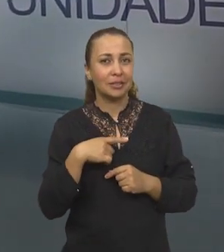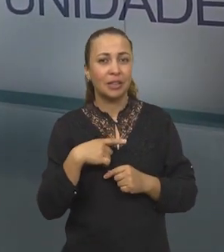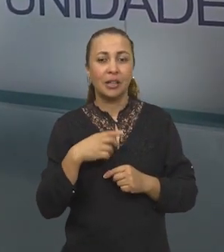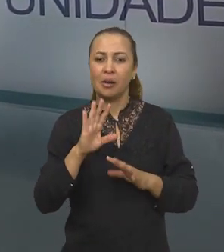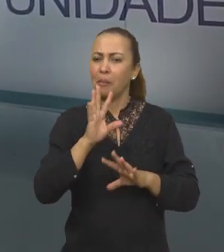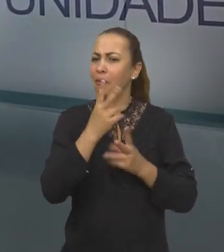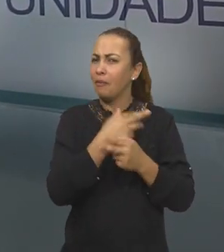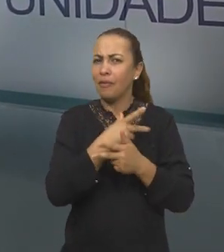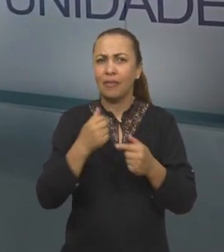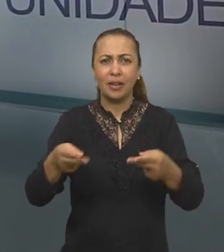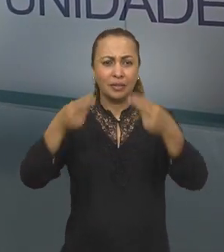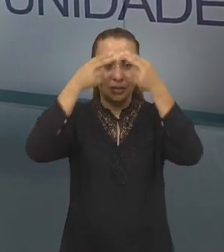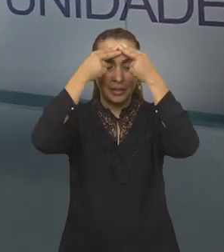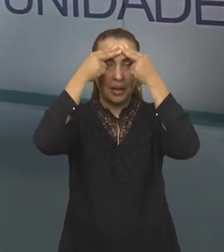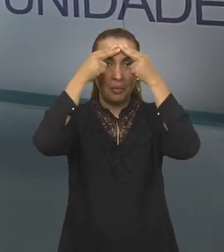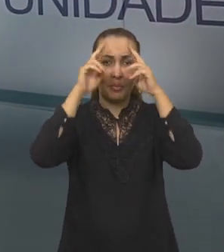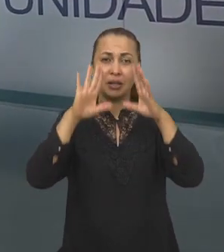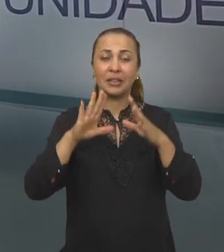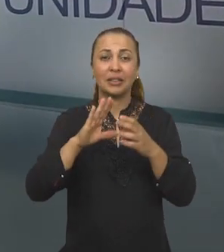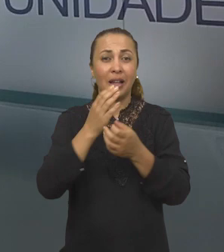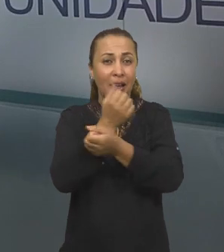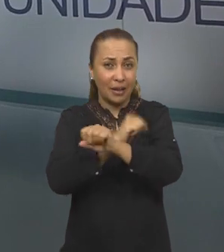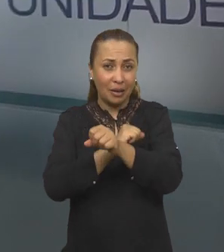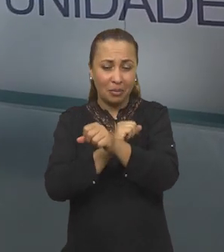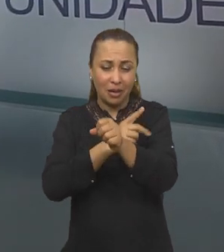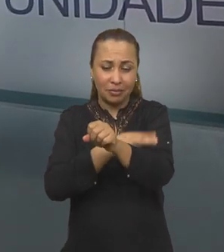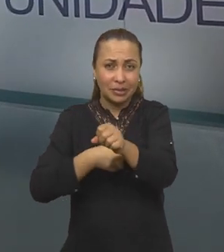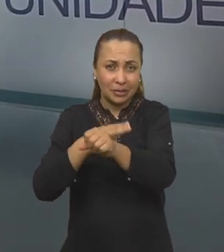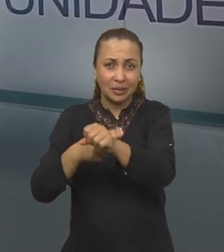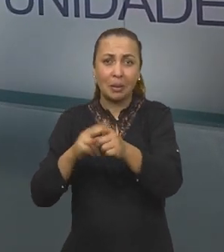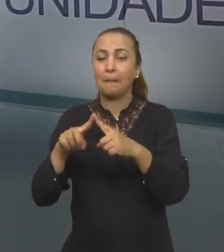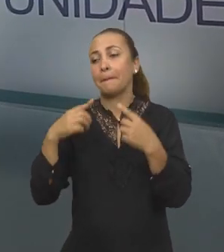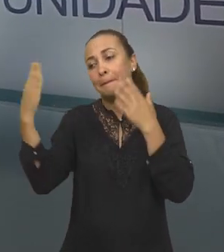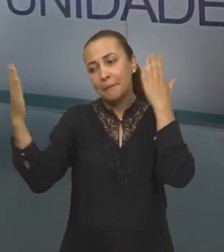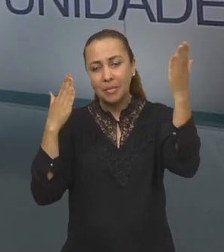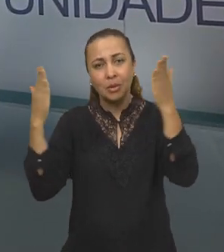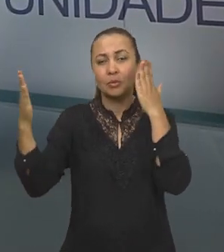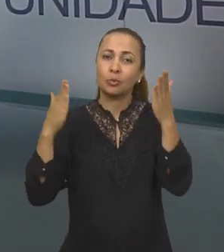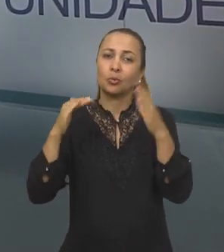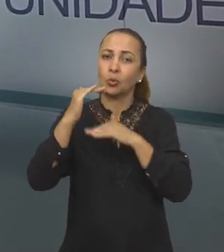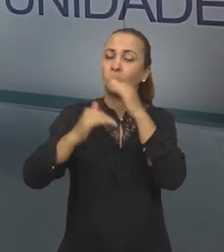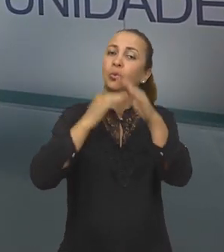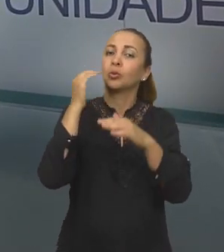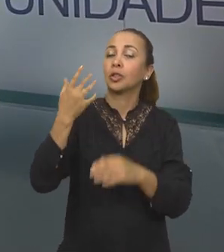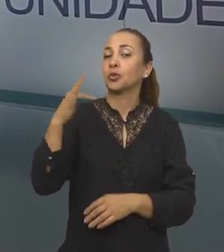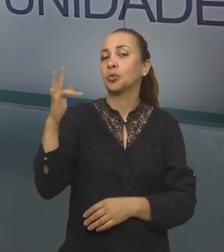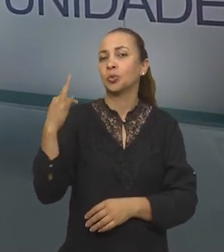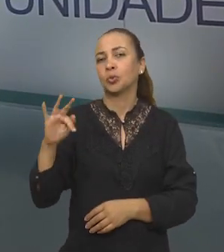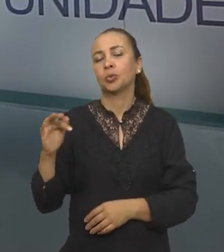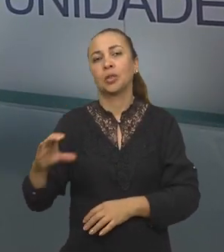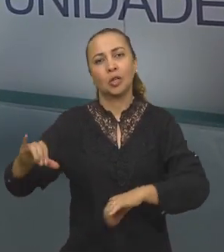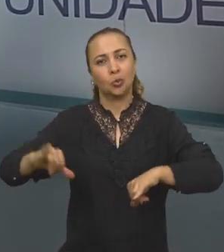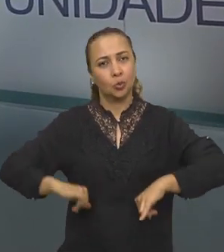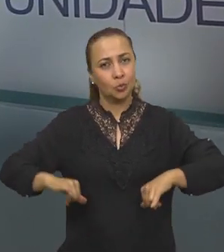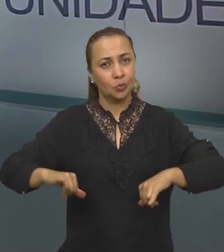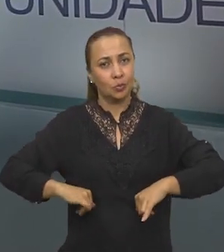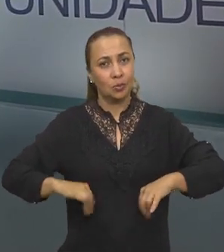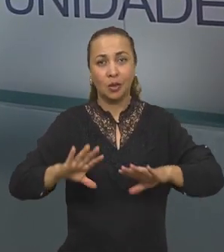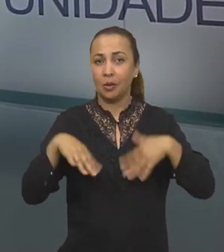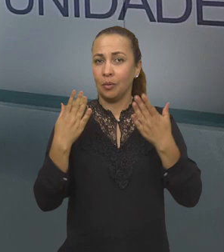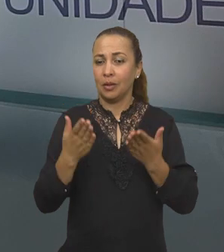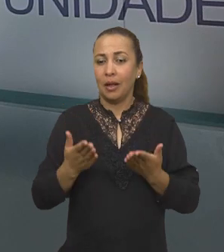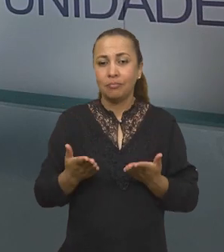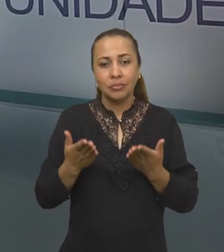contexto de trauma, não só da fratura, como um contexto de trauma psicológico de todo o processo que ele passou. Então, quando a gente transmite ao